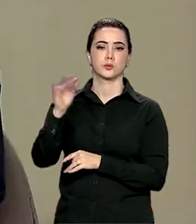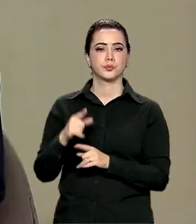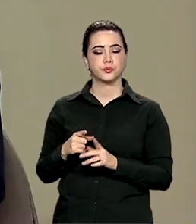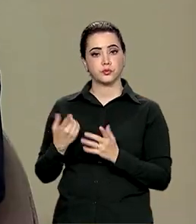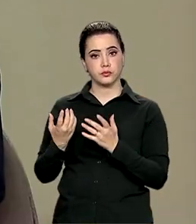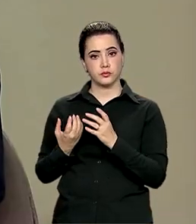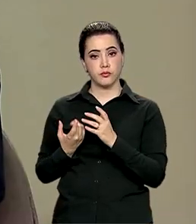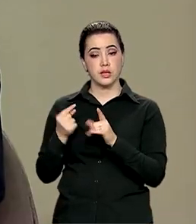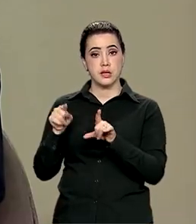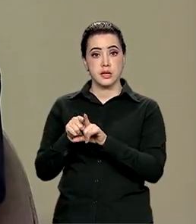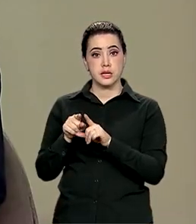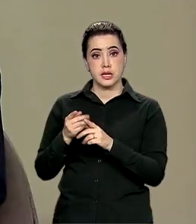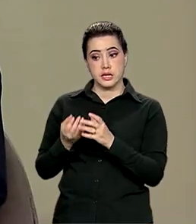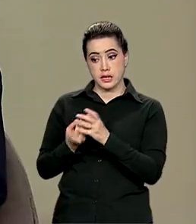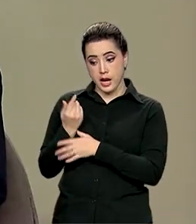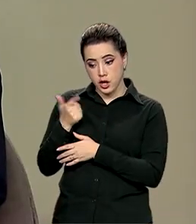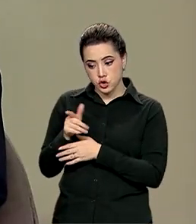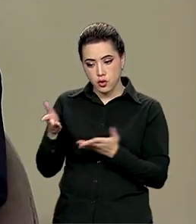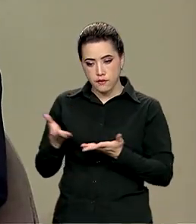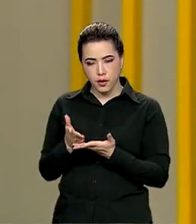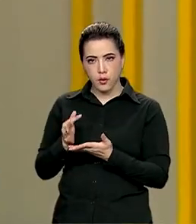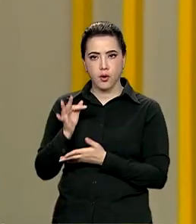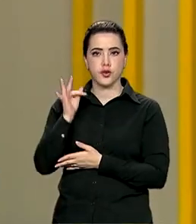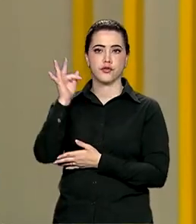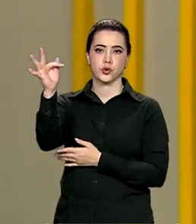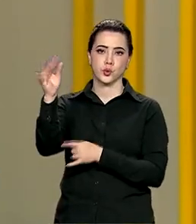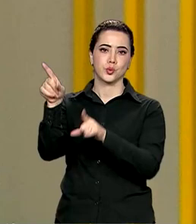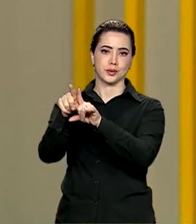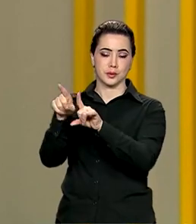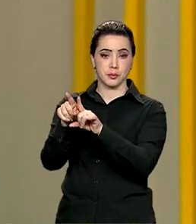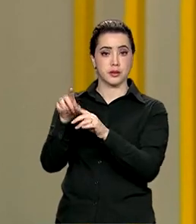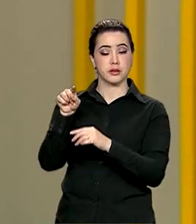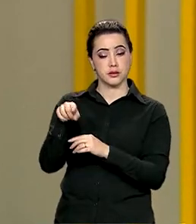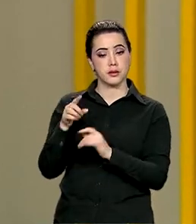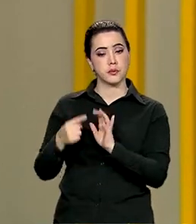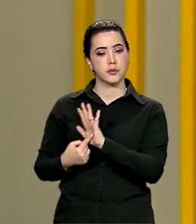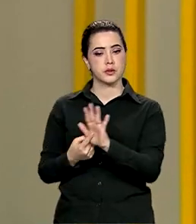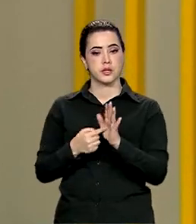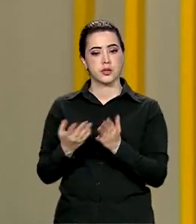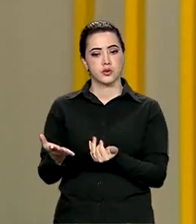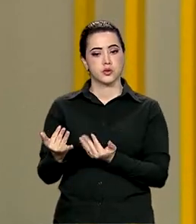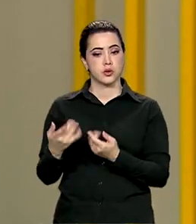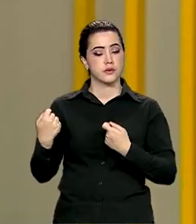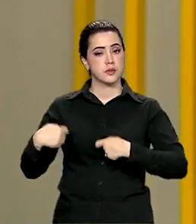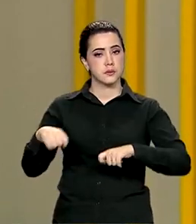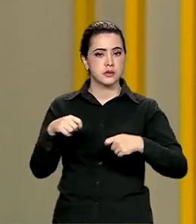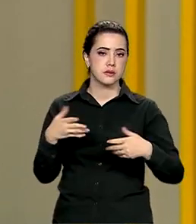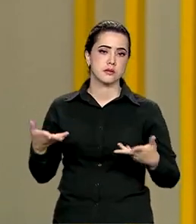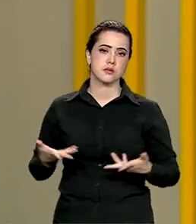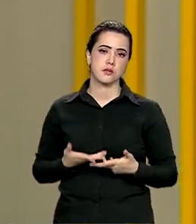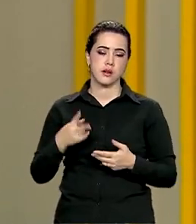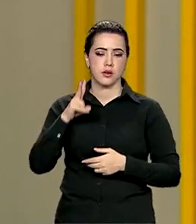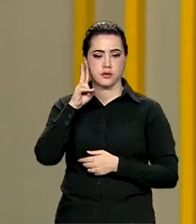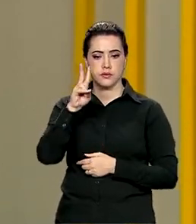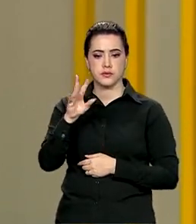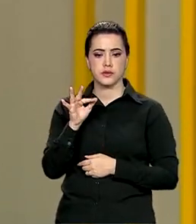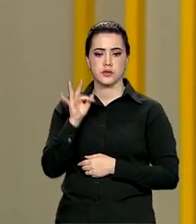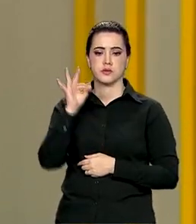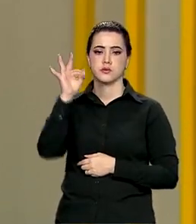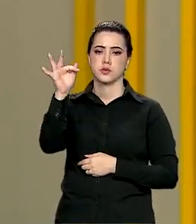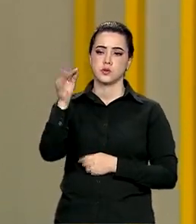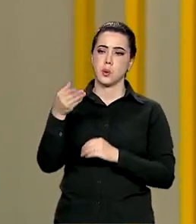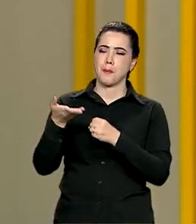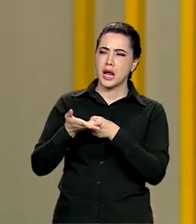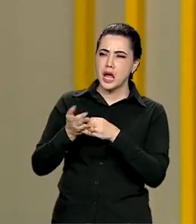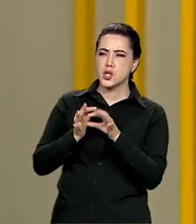construir o futuro, gente está apontando exatamente para essa necessidade que a nossa juventude tem de visualizar a médio e